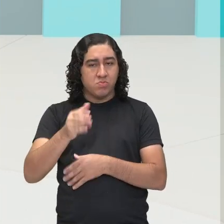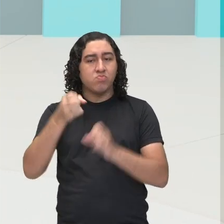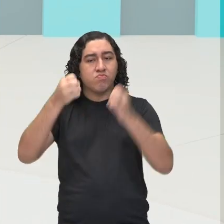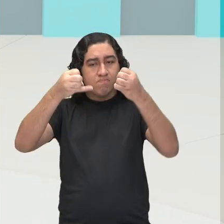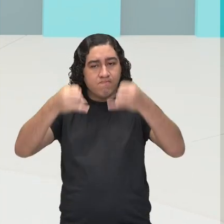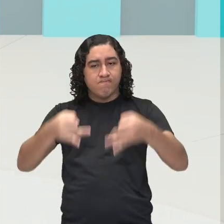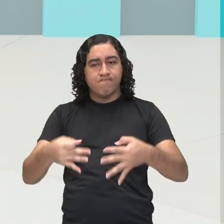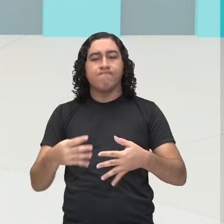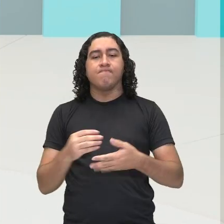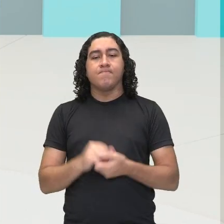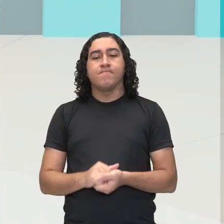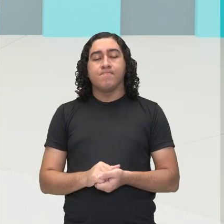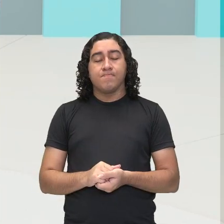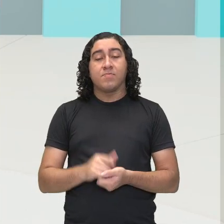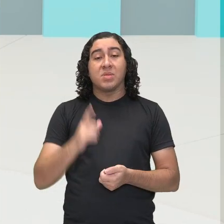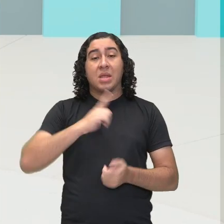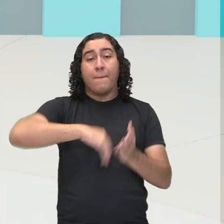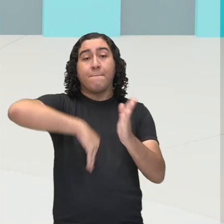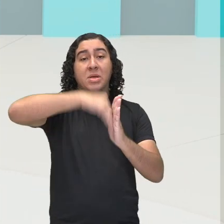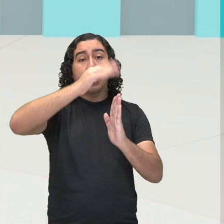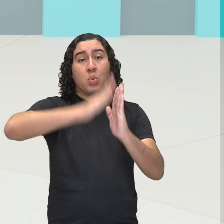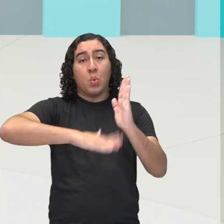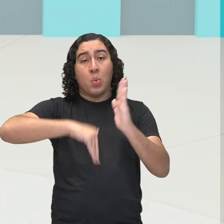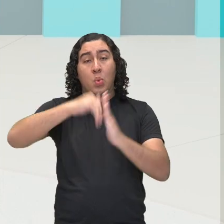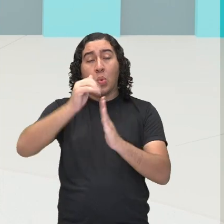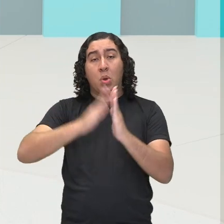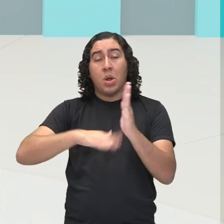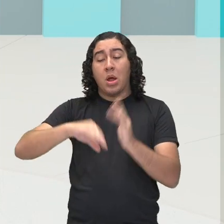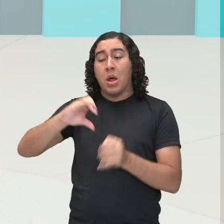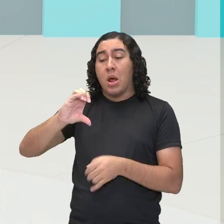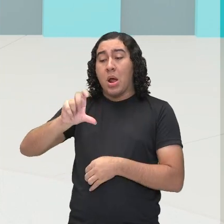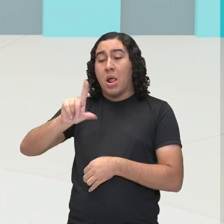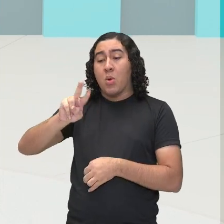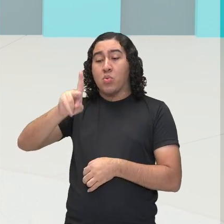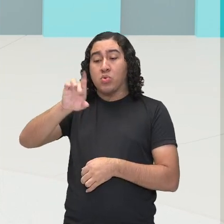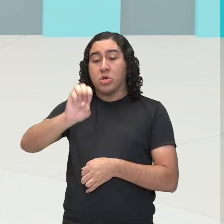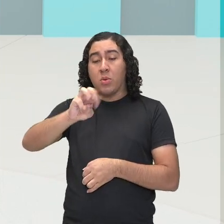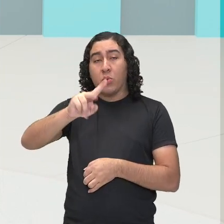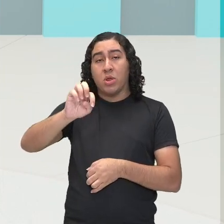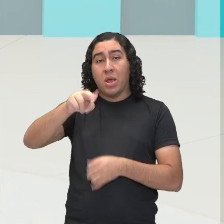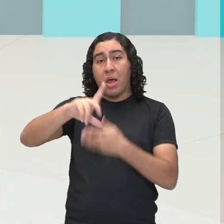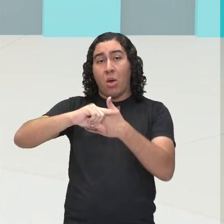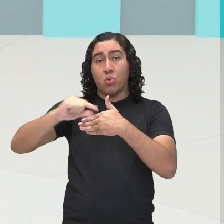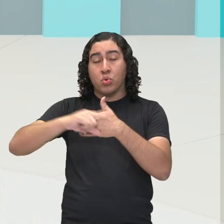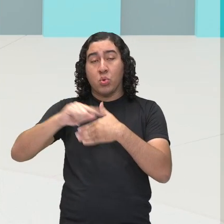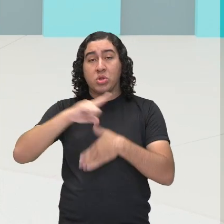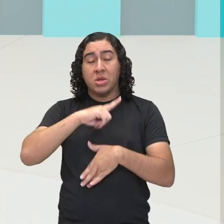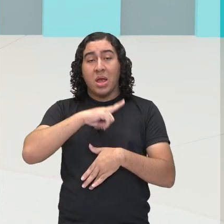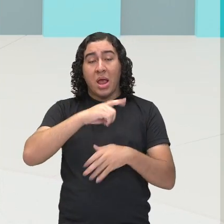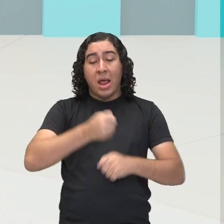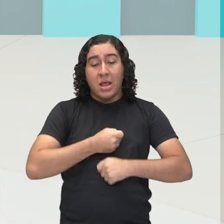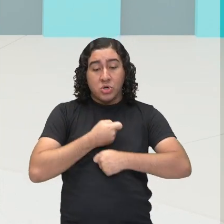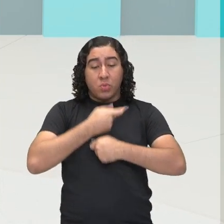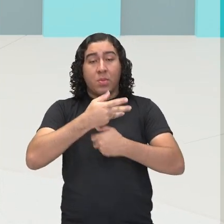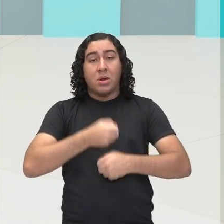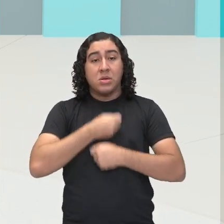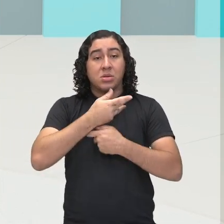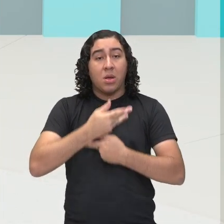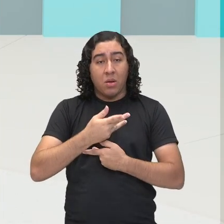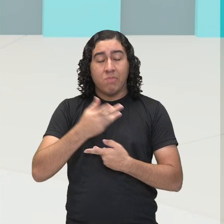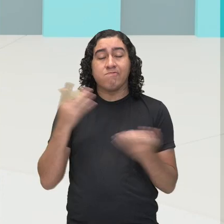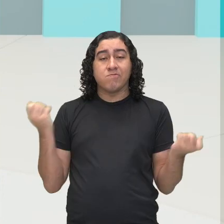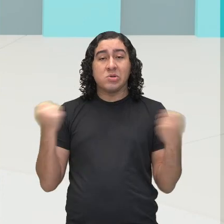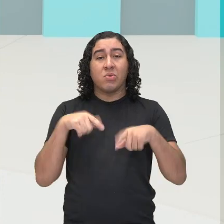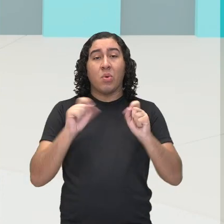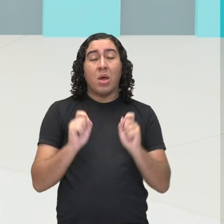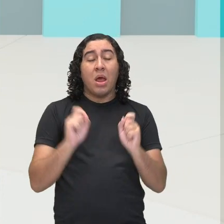Aqui, esse quadro de Claude Monet, que representa o movimento impressionista, ele representa as